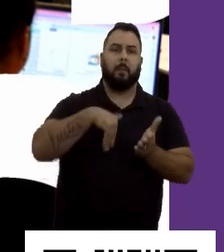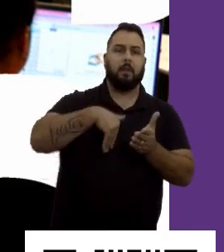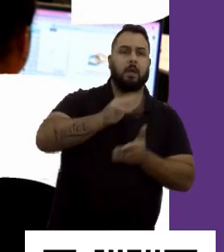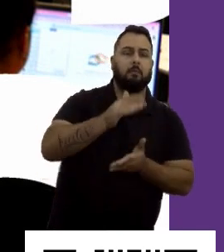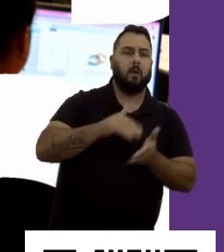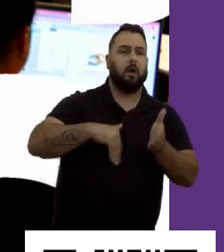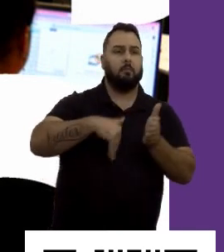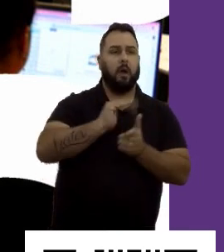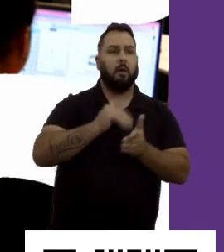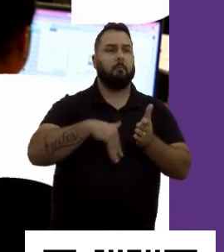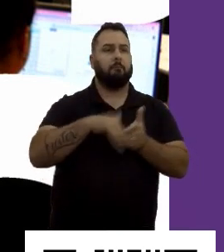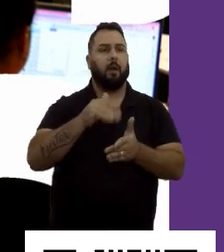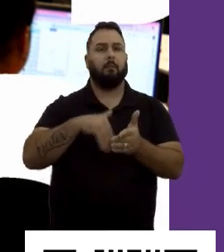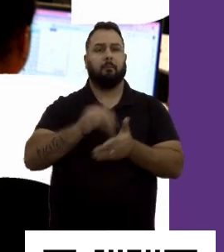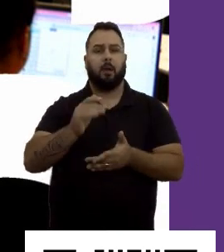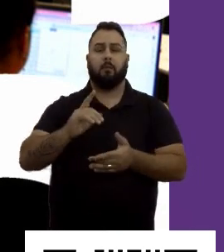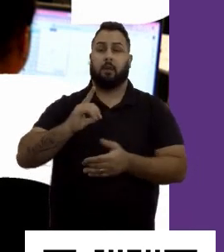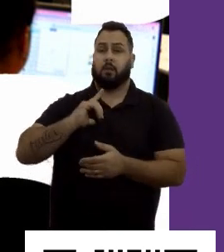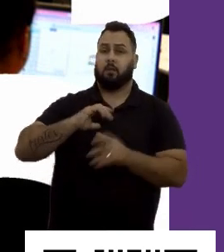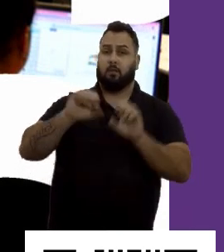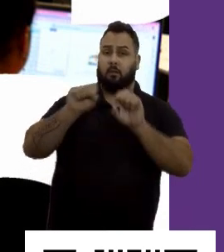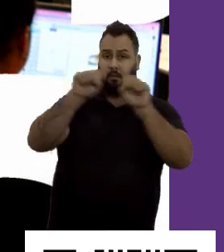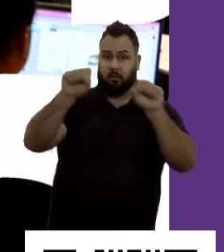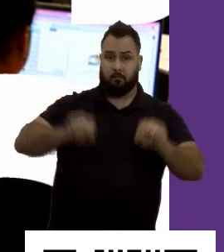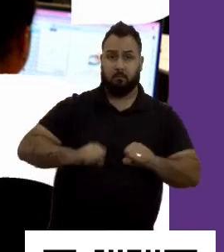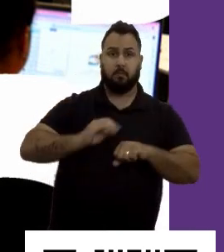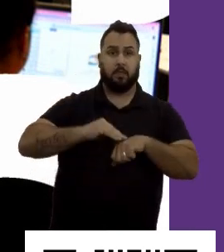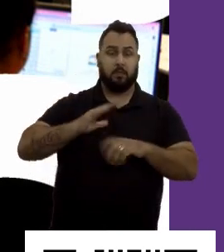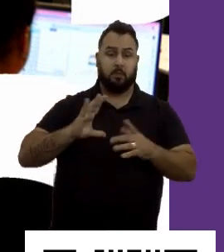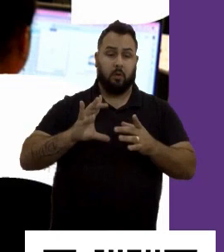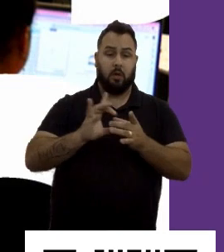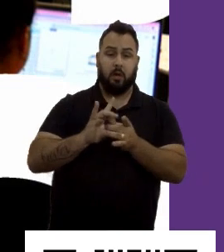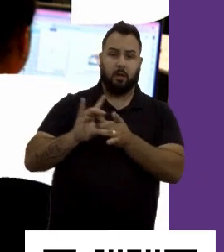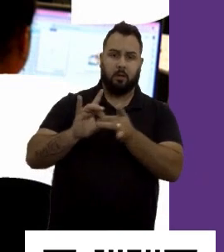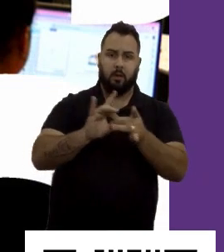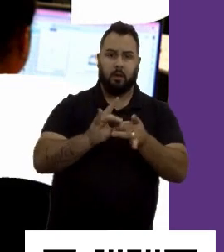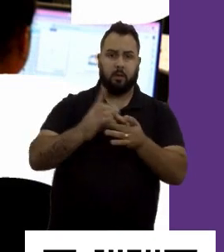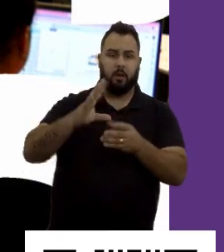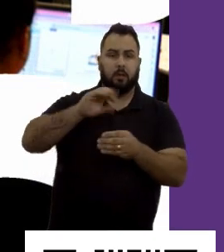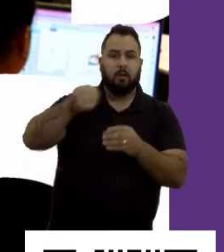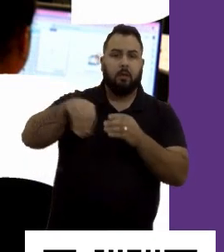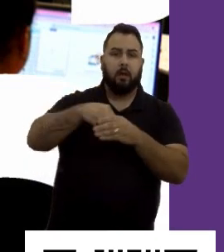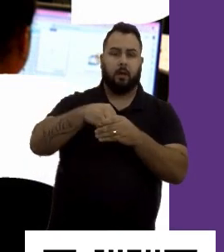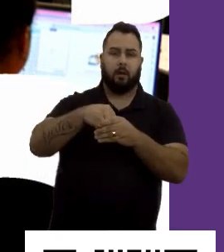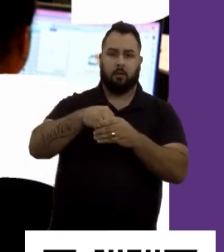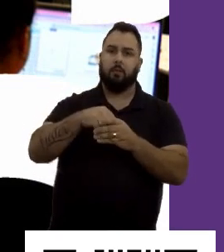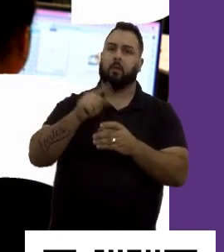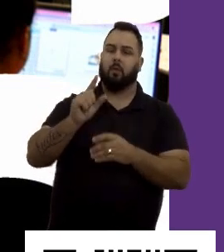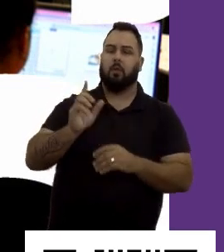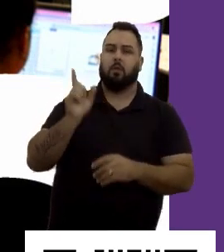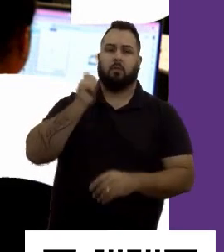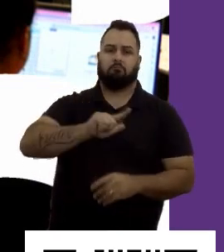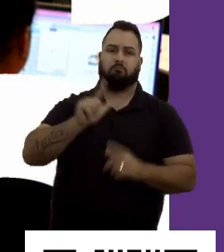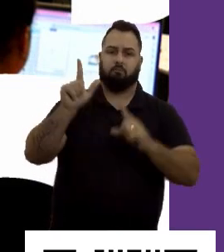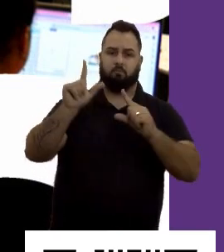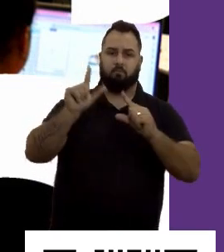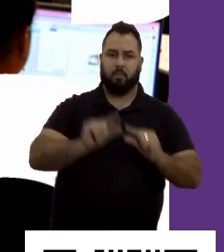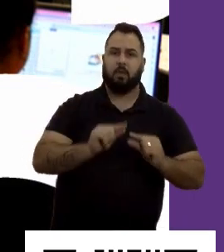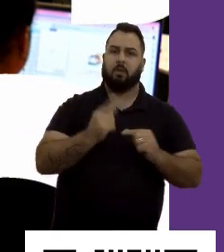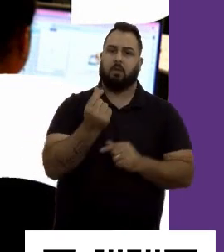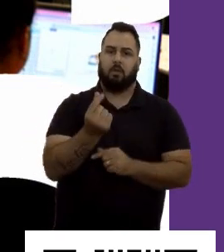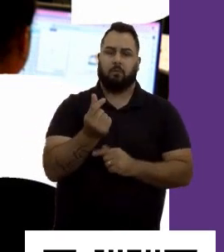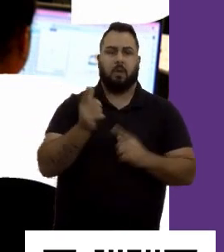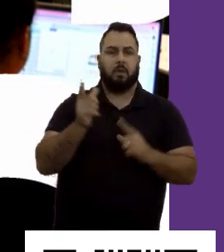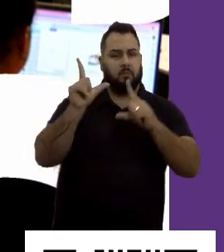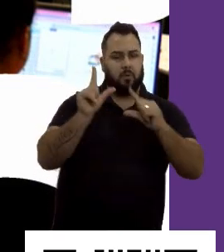embarcado, um sistema mais conectado, integrado, você consegue reduzir essas despesas, né, esses retrabalhos